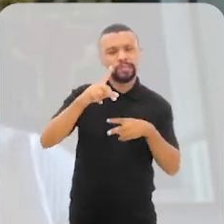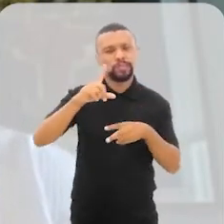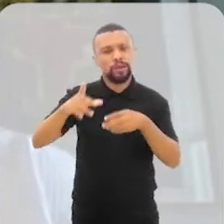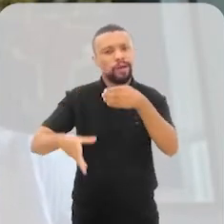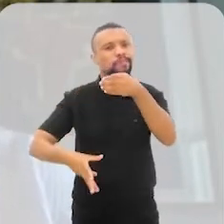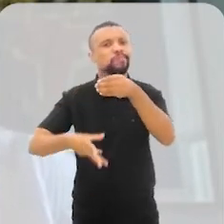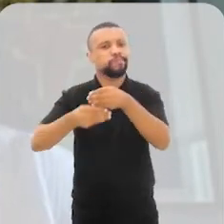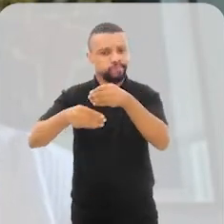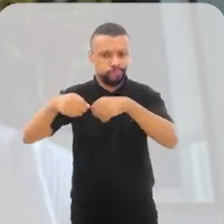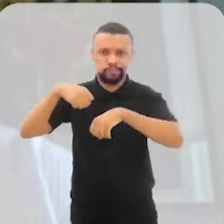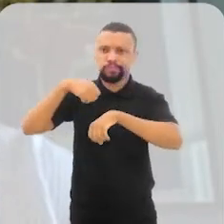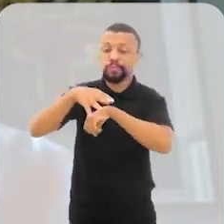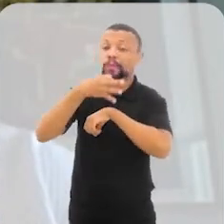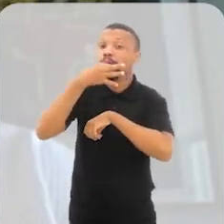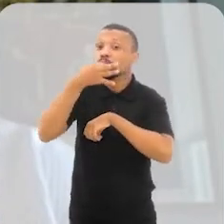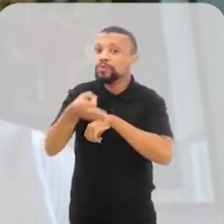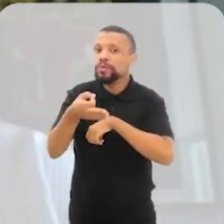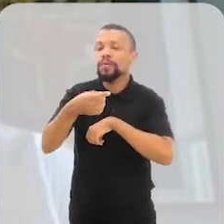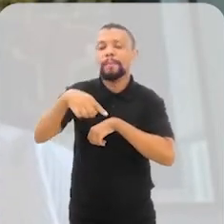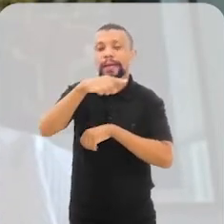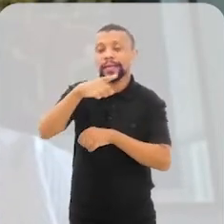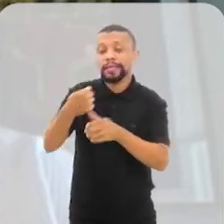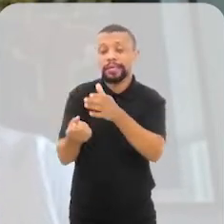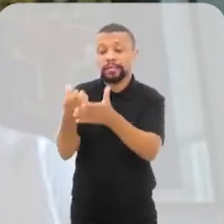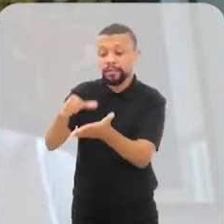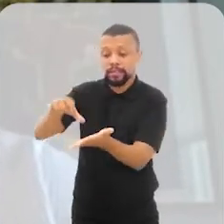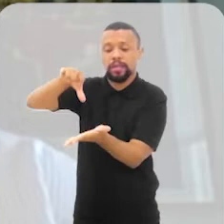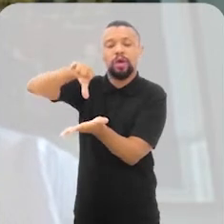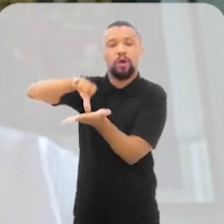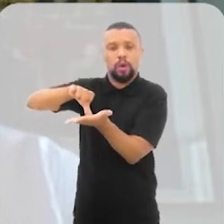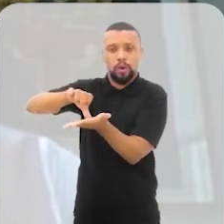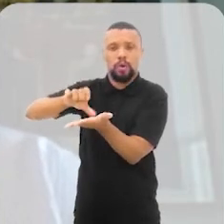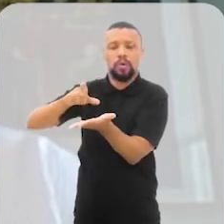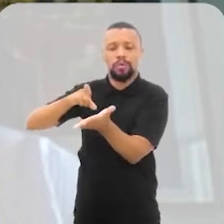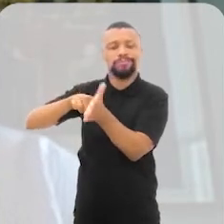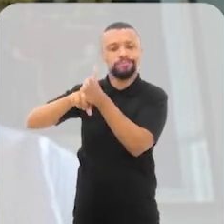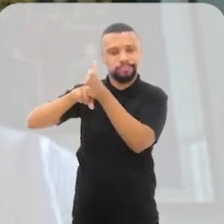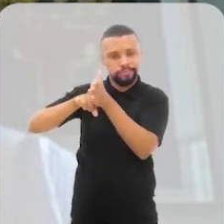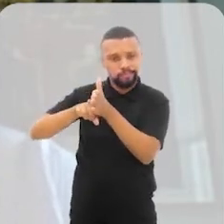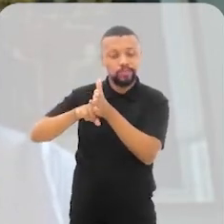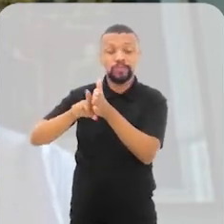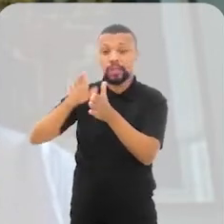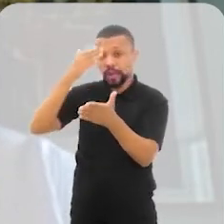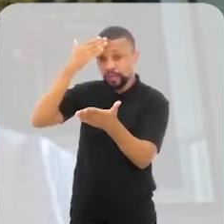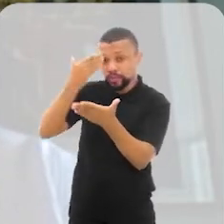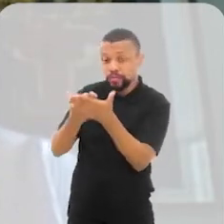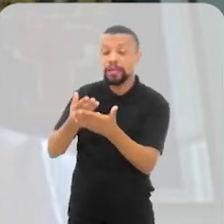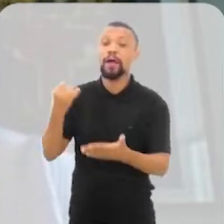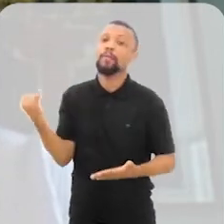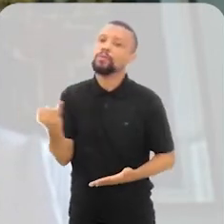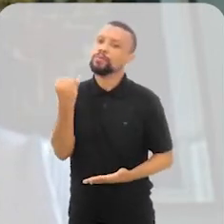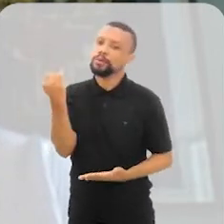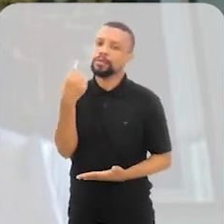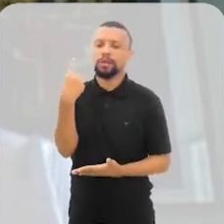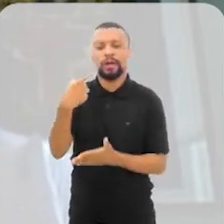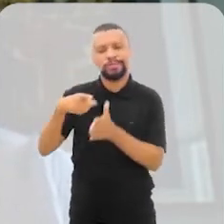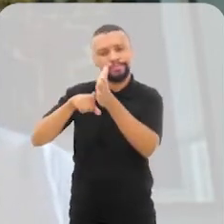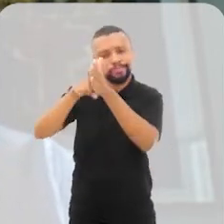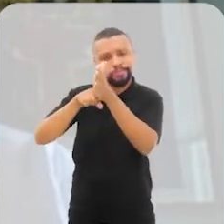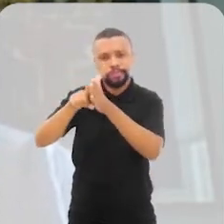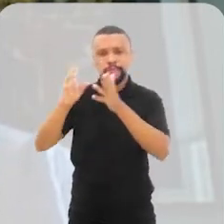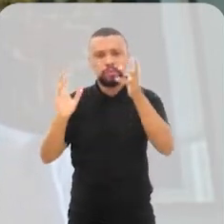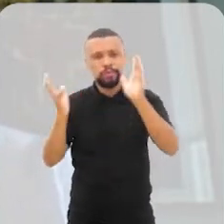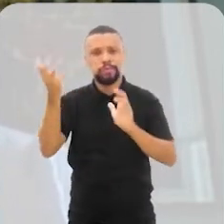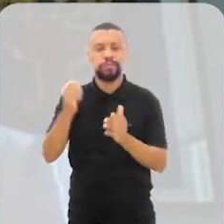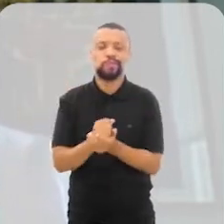vai uma observação, uma sugestão para esse observatório, eu acho que é muito importante, quando a gente estuda esse fenômeno,